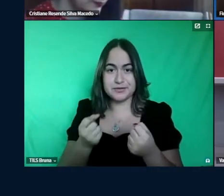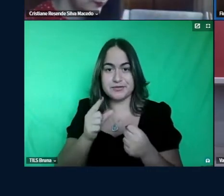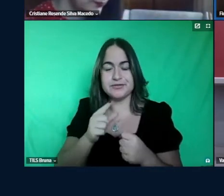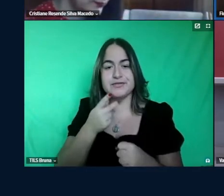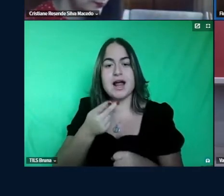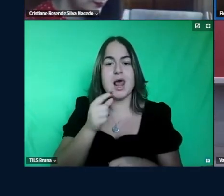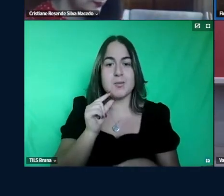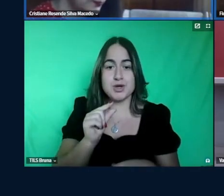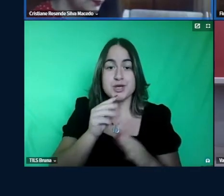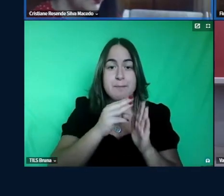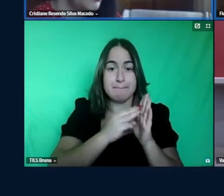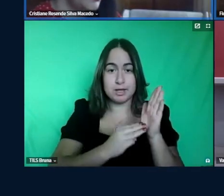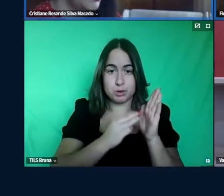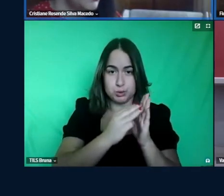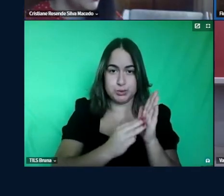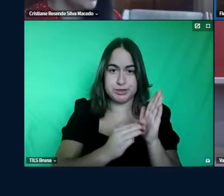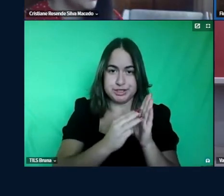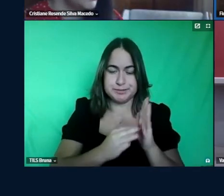metodologia